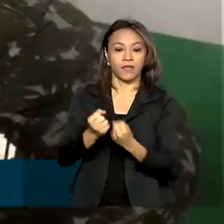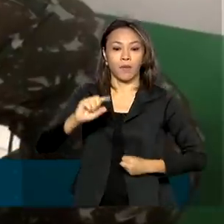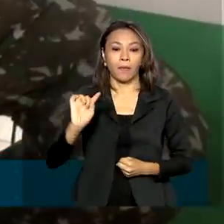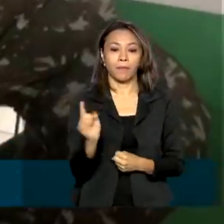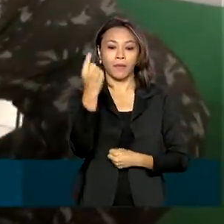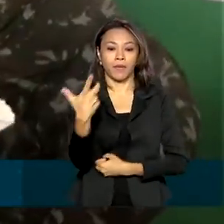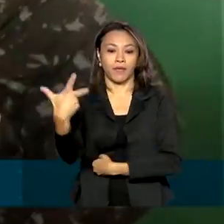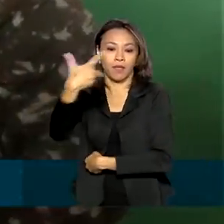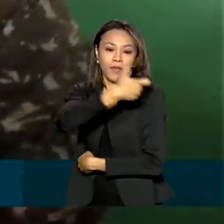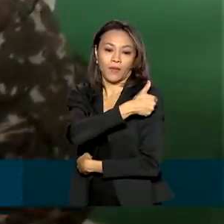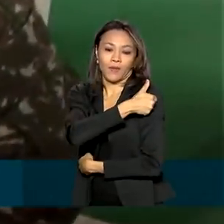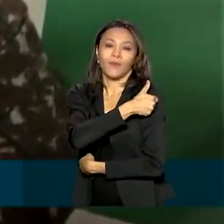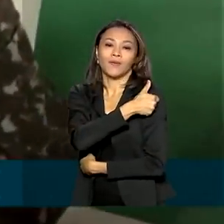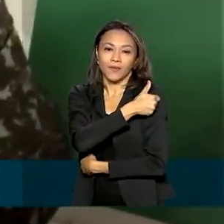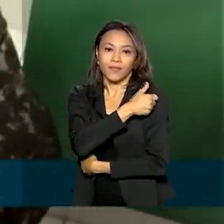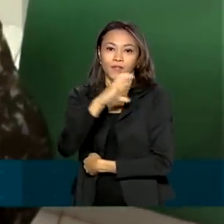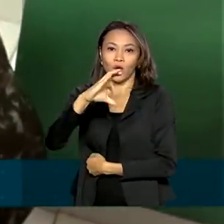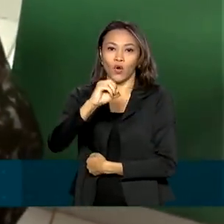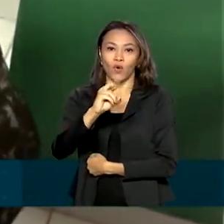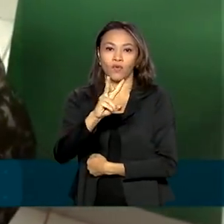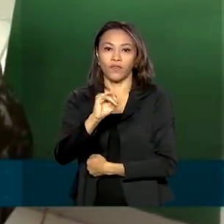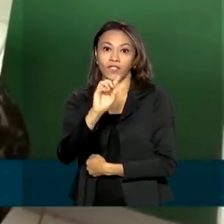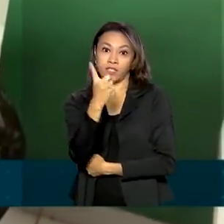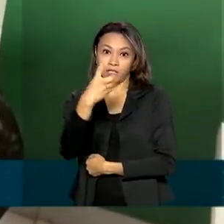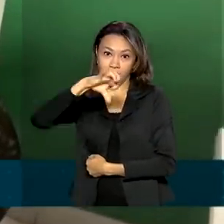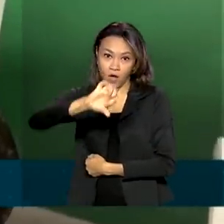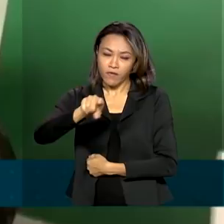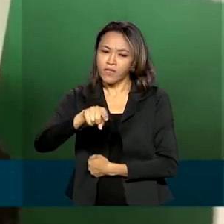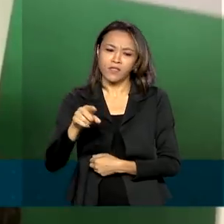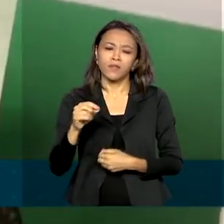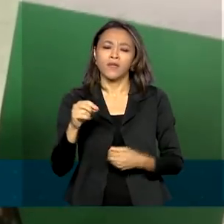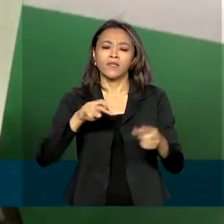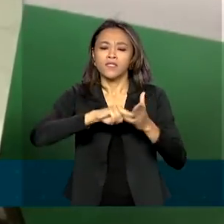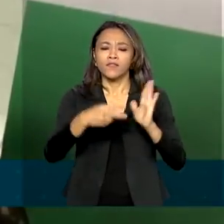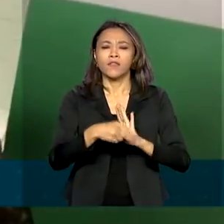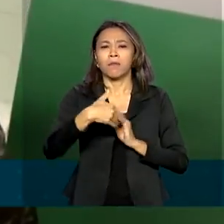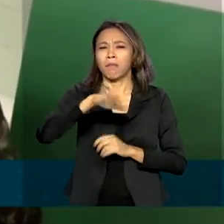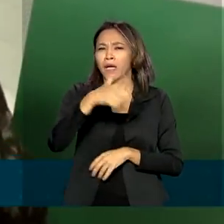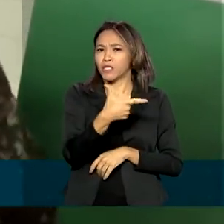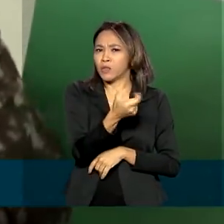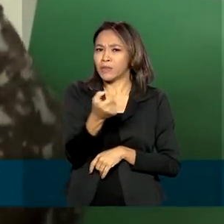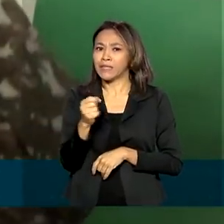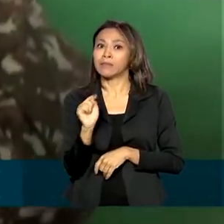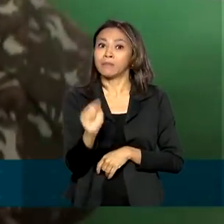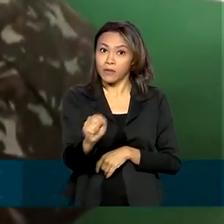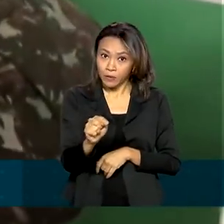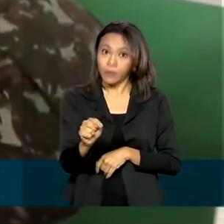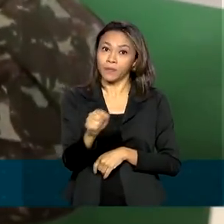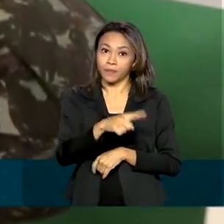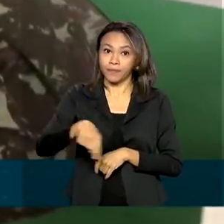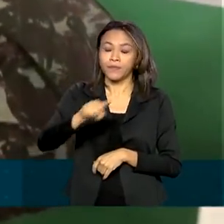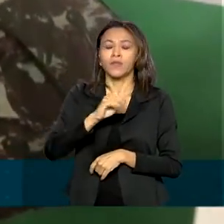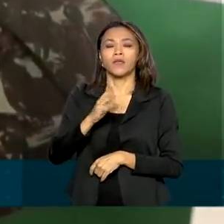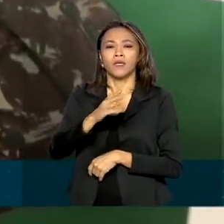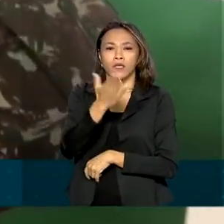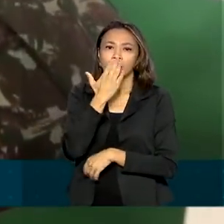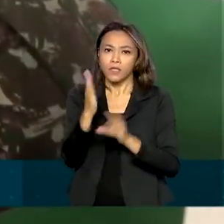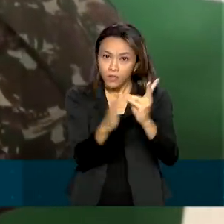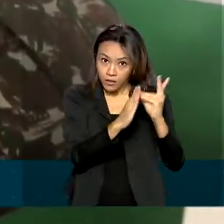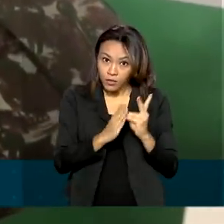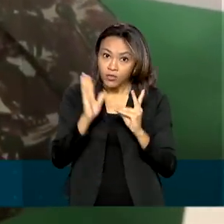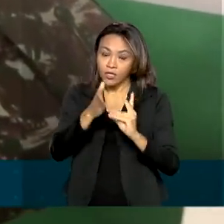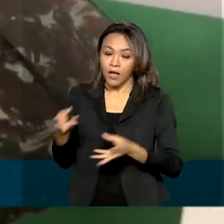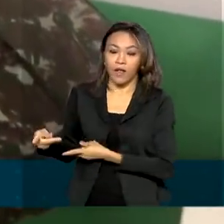-19, o que representa mais de 200 mil índios. O Ministério da Saúde enviou 907 mil doses de imunizantes